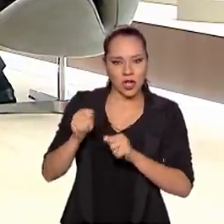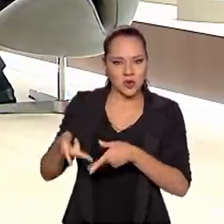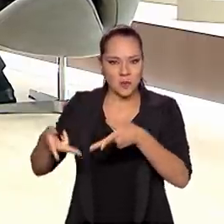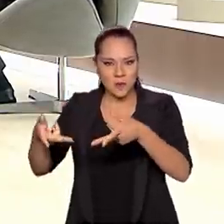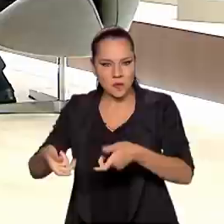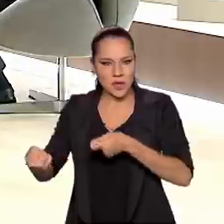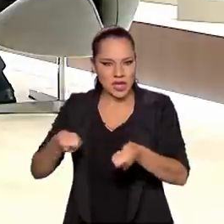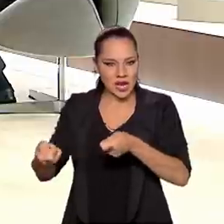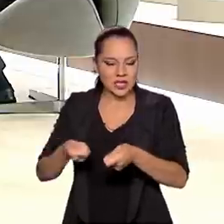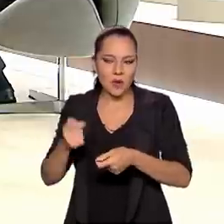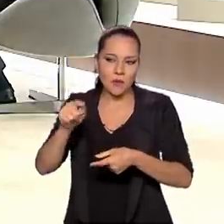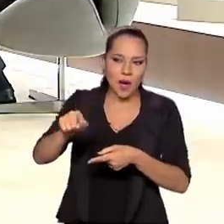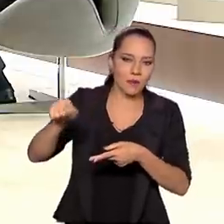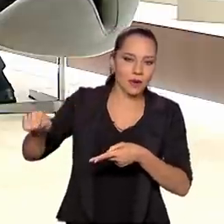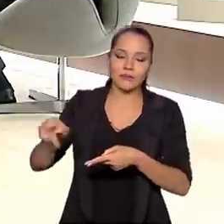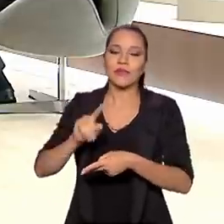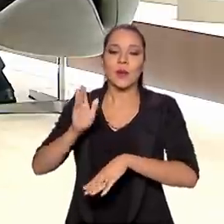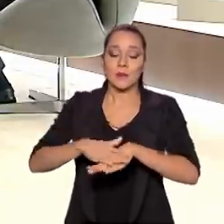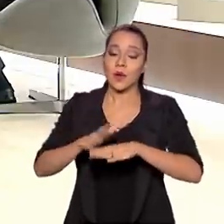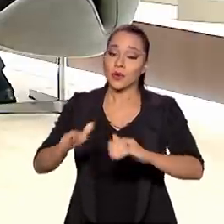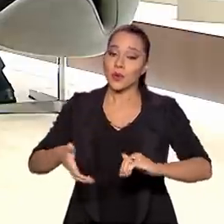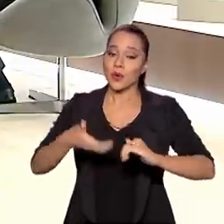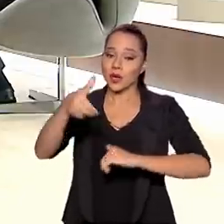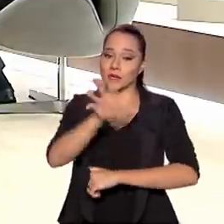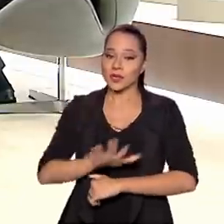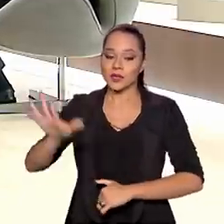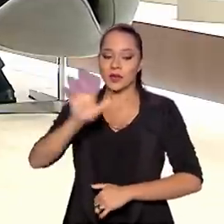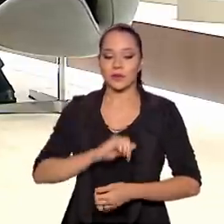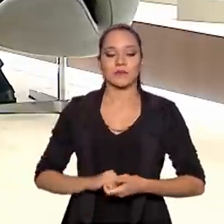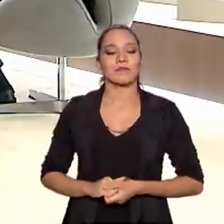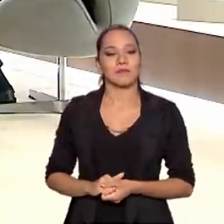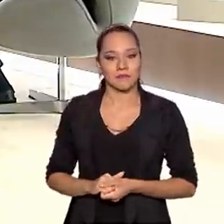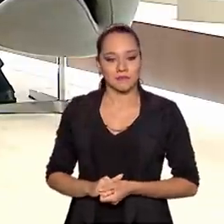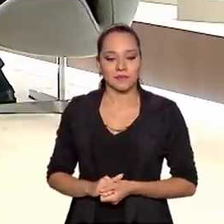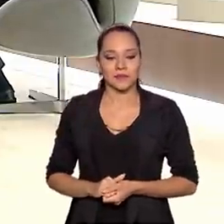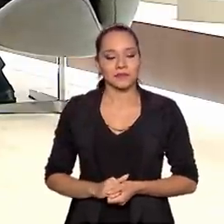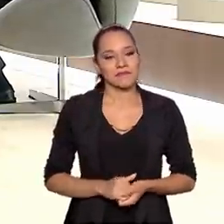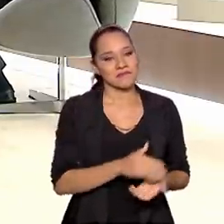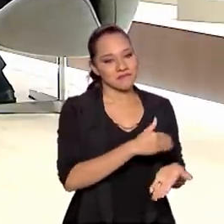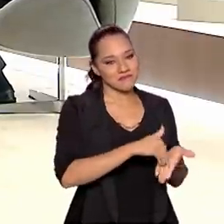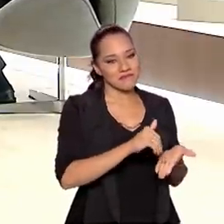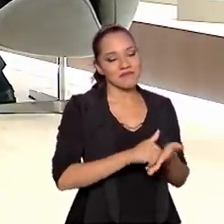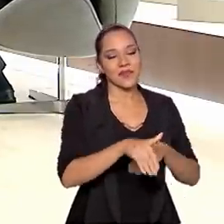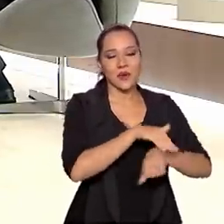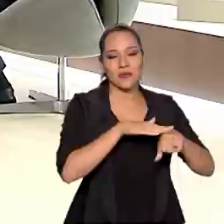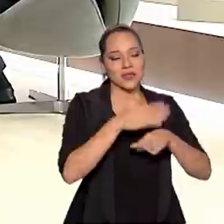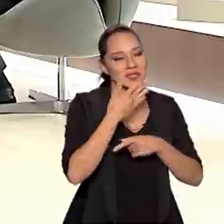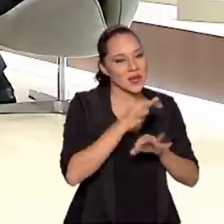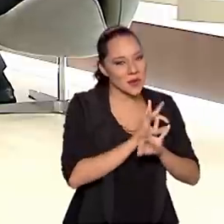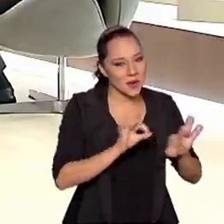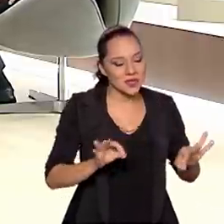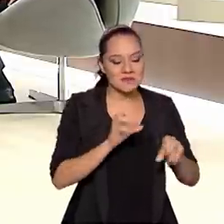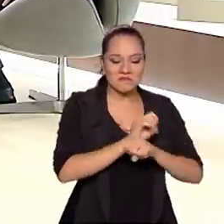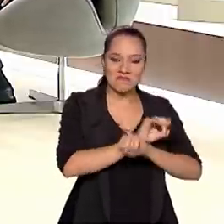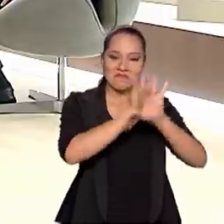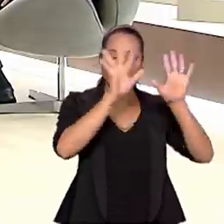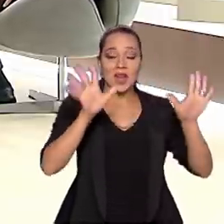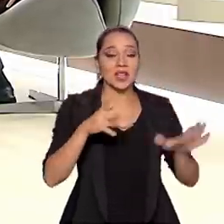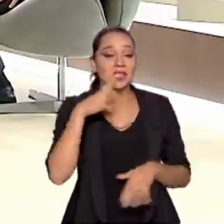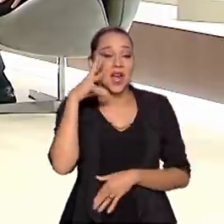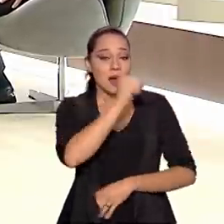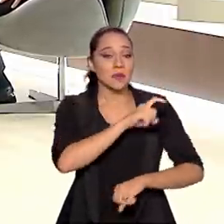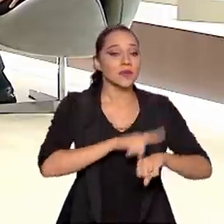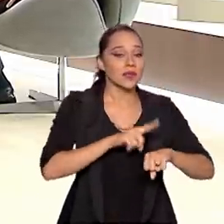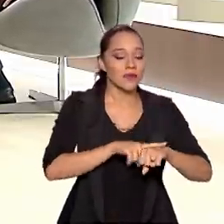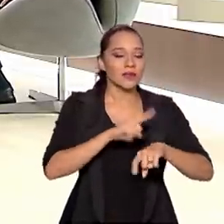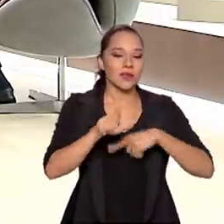mineração aqui ou acolá. É o Congresso Nacional. Viu? Secretário, a conversa está ótima, esclarecedora. A gente vai para um rápido